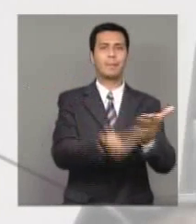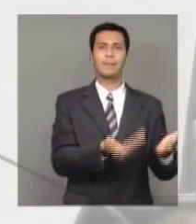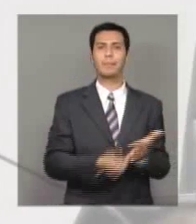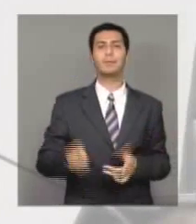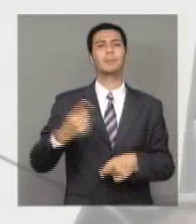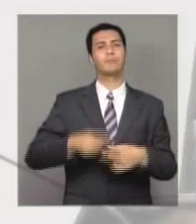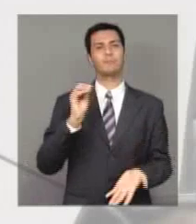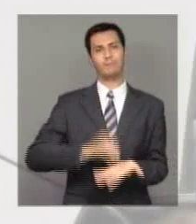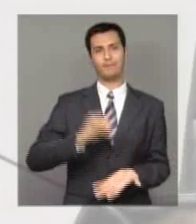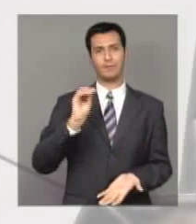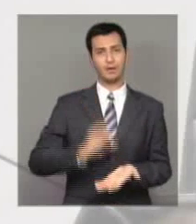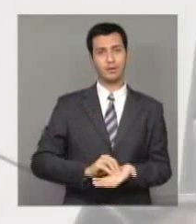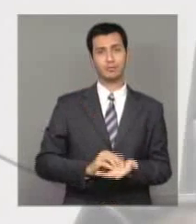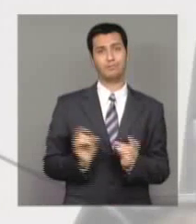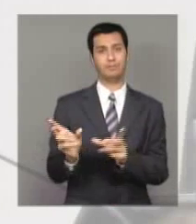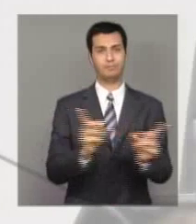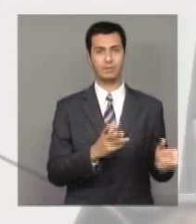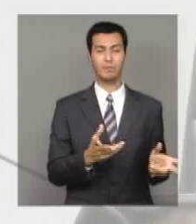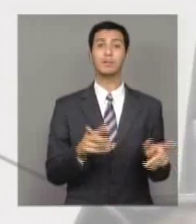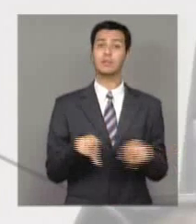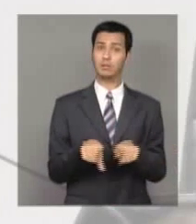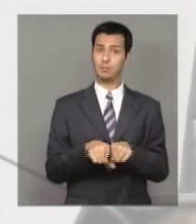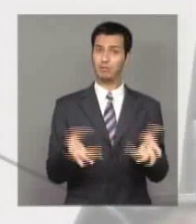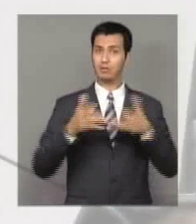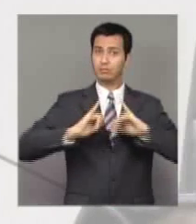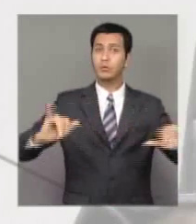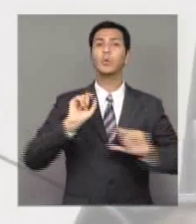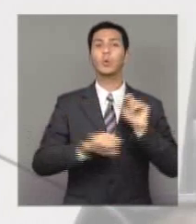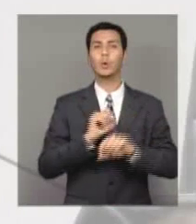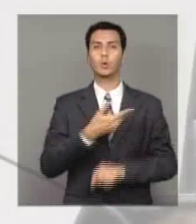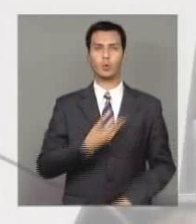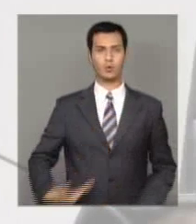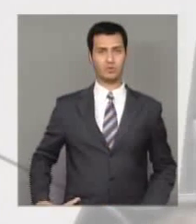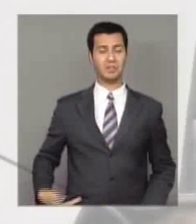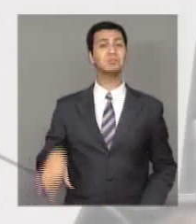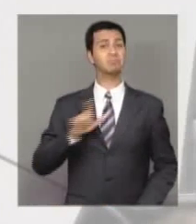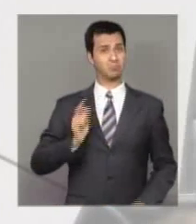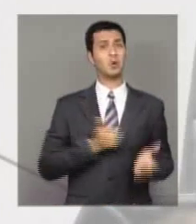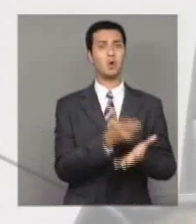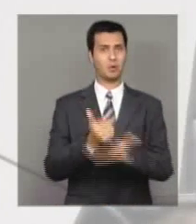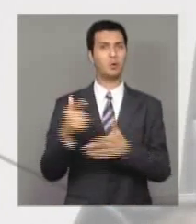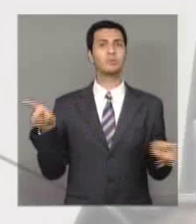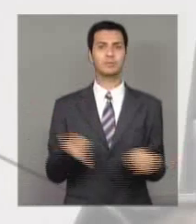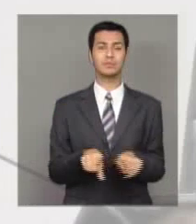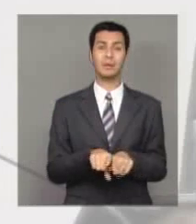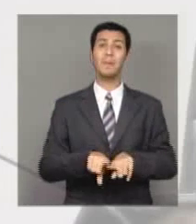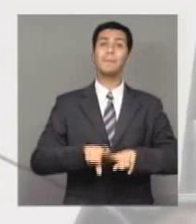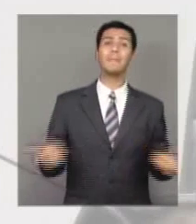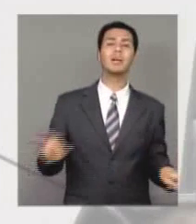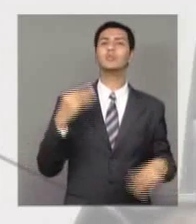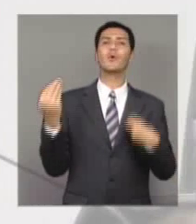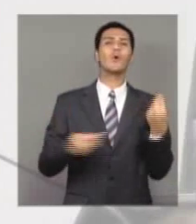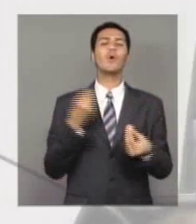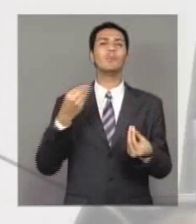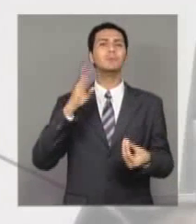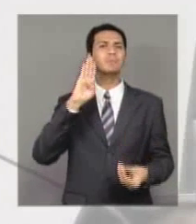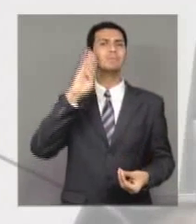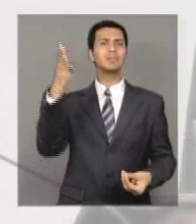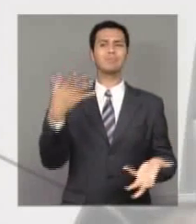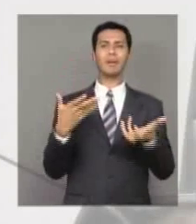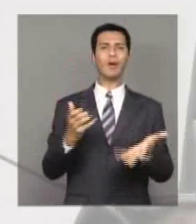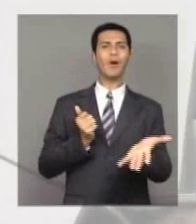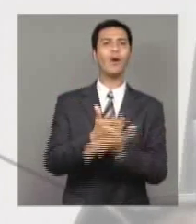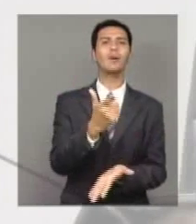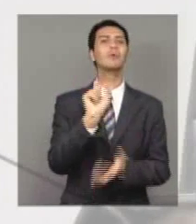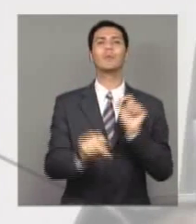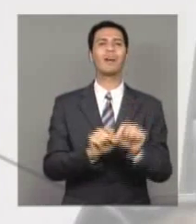comprador. Ou seja, o governo faz suas compras. E ao comprar, quem é que tem os primeiros lugares